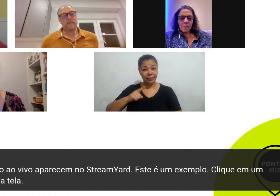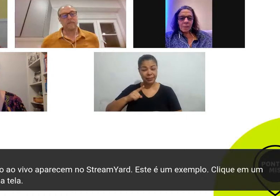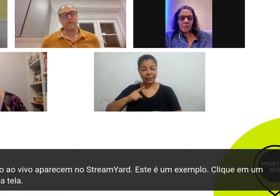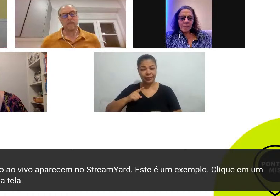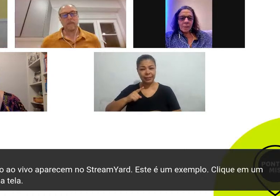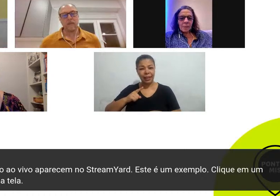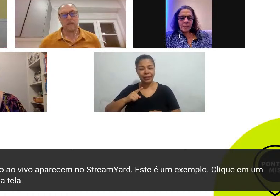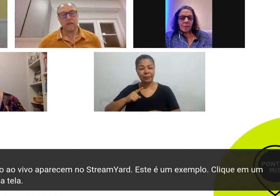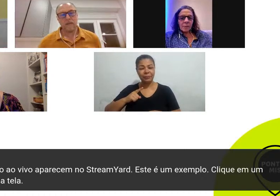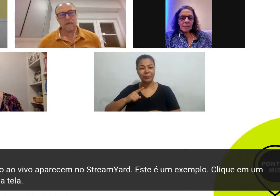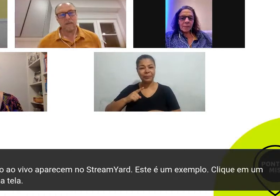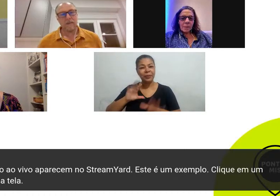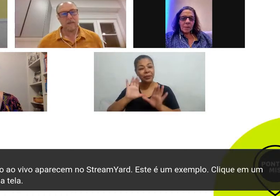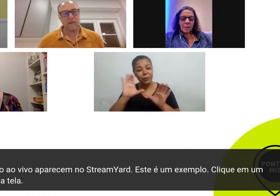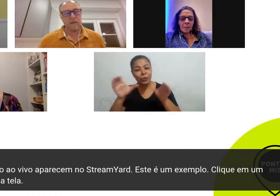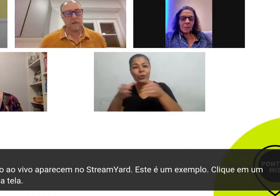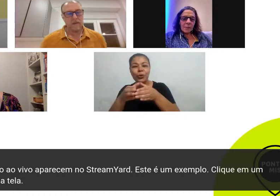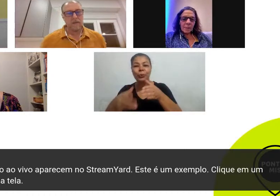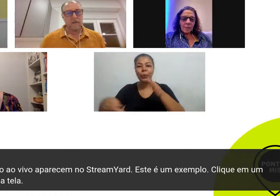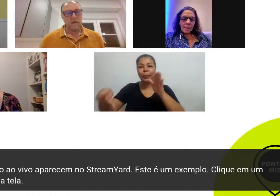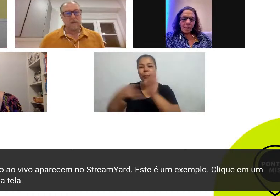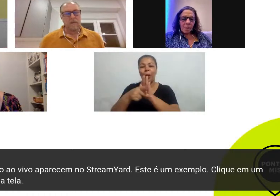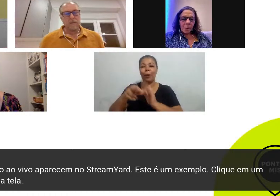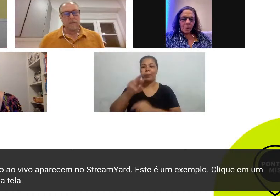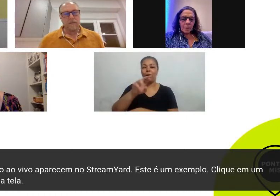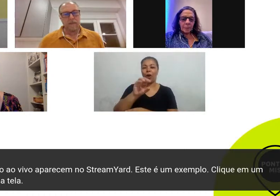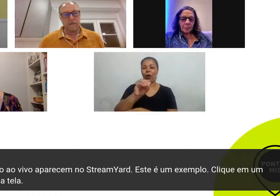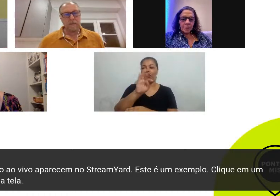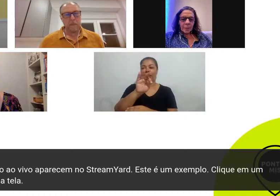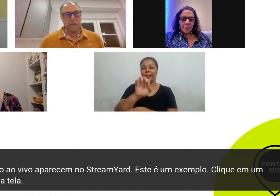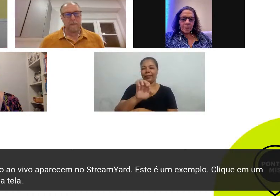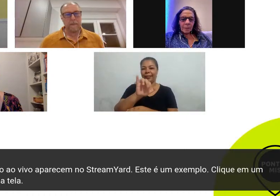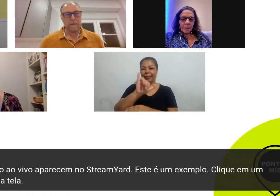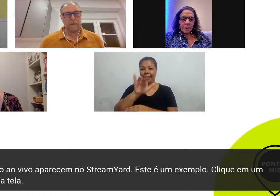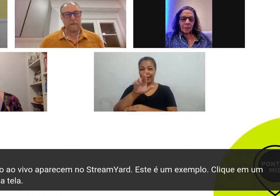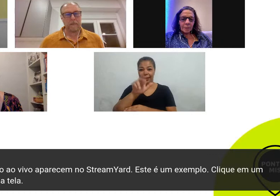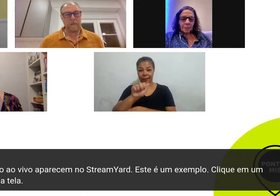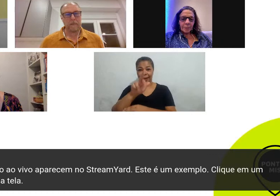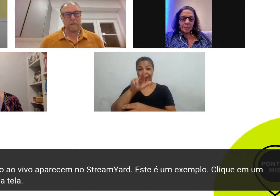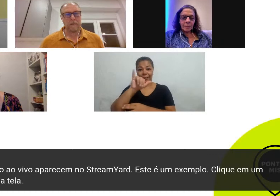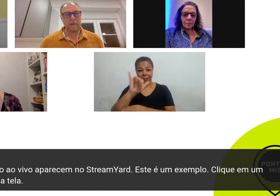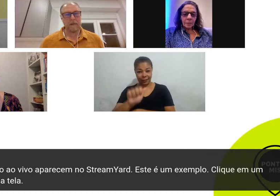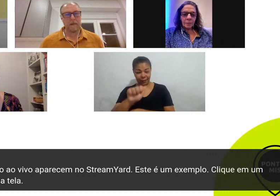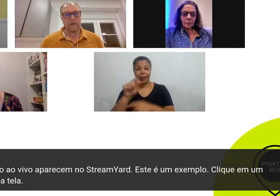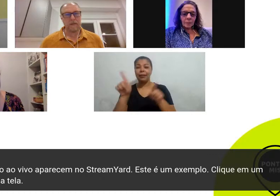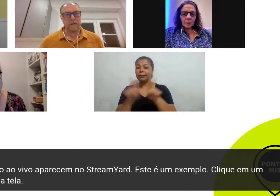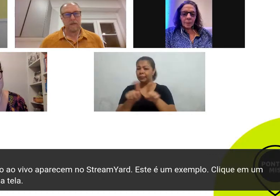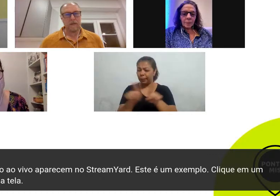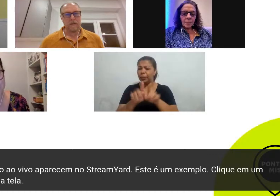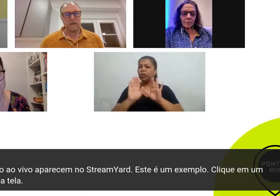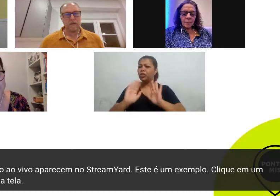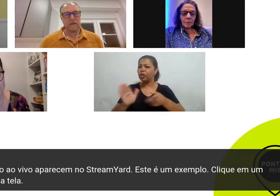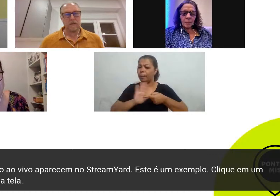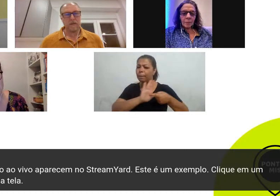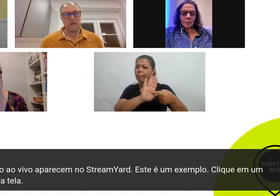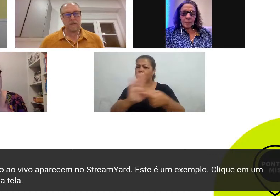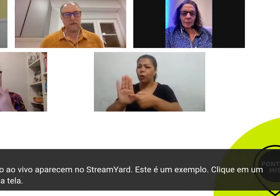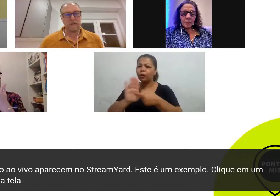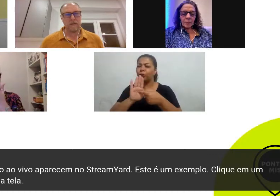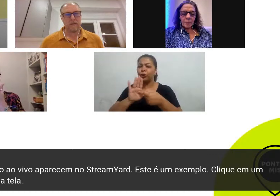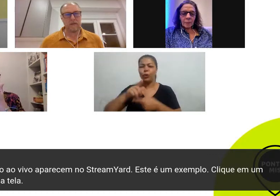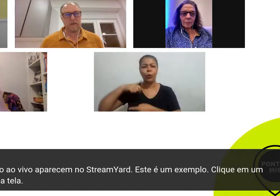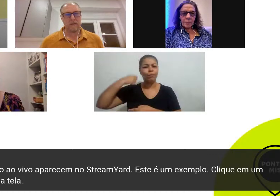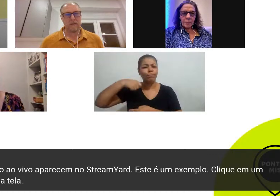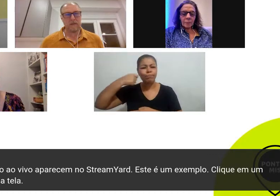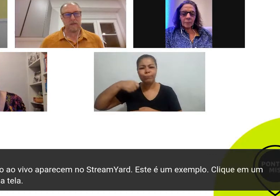equipe aí ele e a equipe tem trabalhado tanto quanto com roteiristas consagrados como revelado aí novos talentos para o